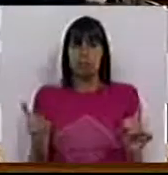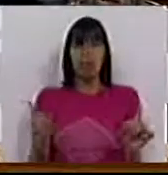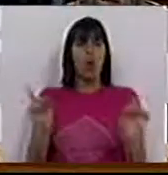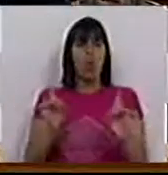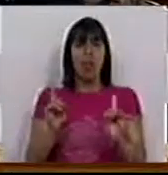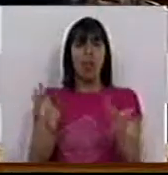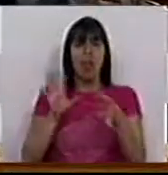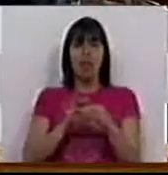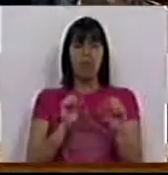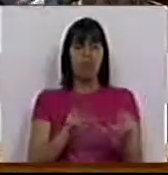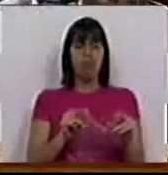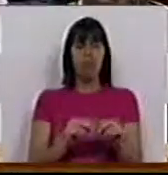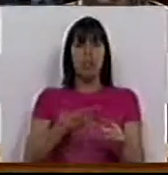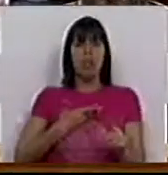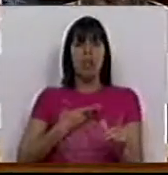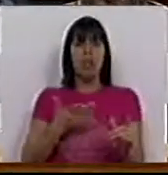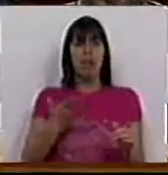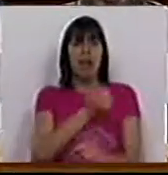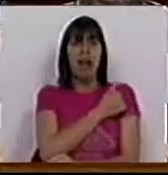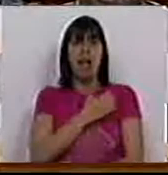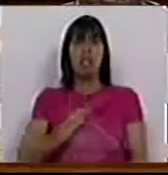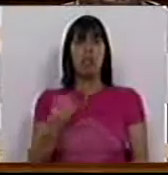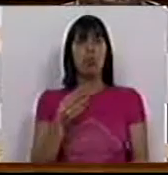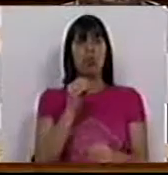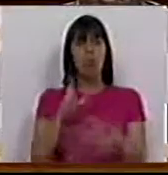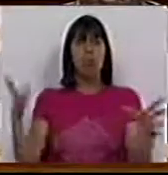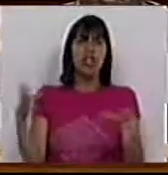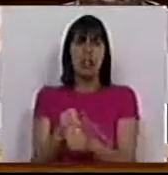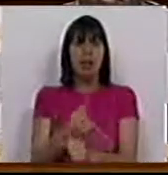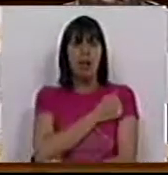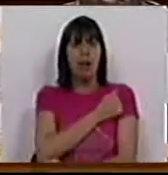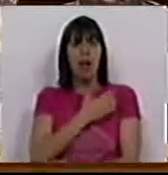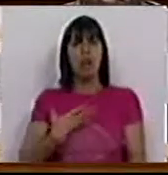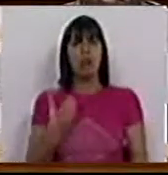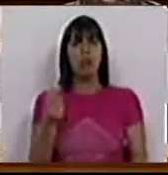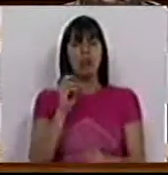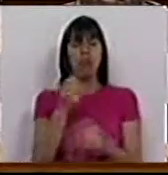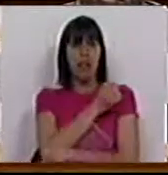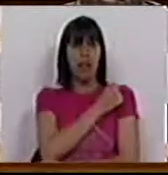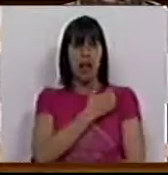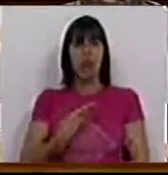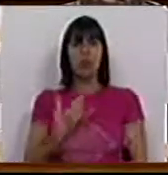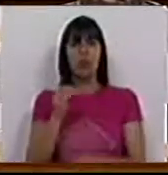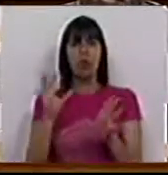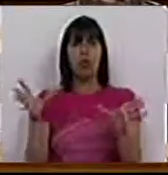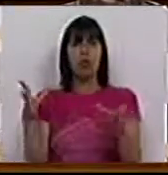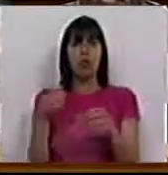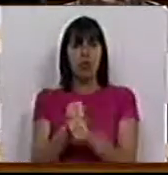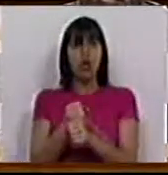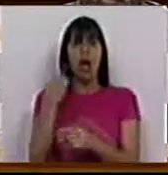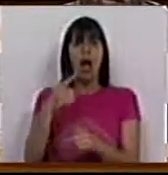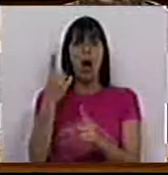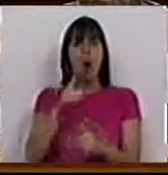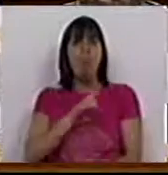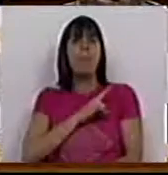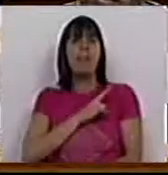tem a ver com o saneamento financeiro da Casa do Douro, é extinguir a Casa do Douro. A Casa do Douro é extinta, há uma